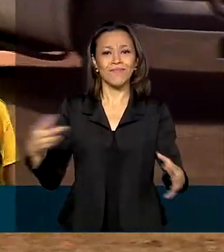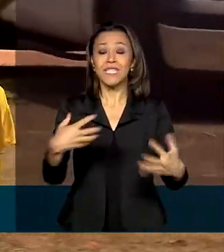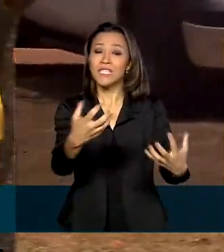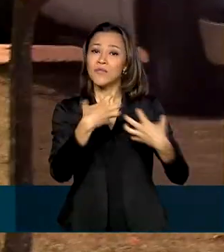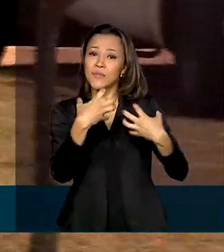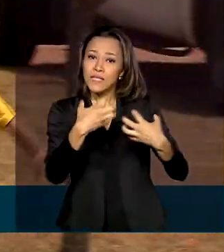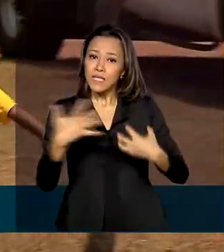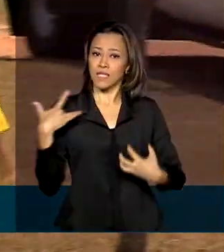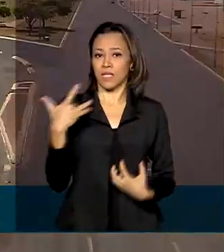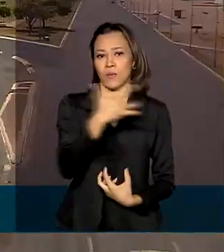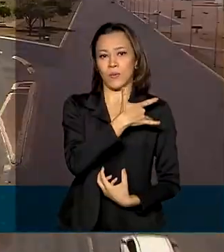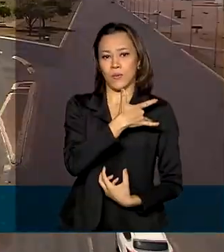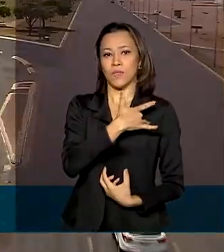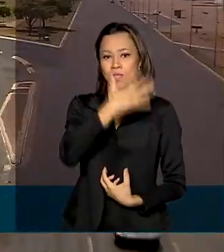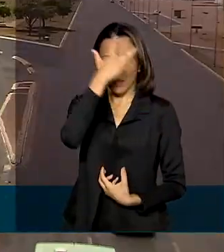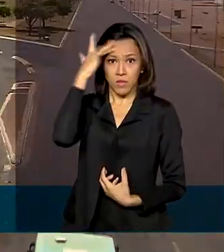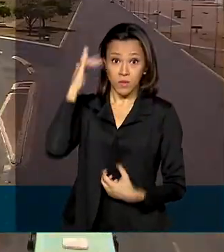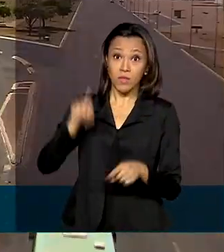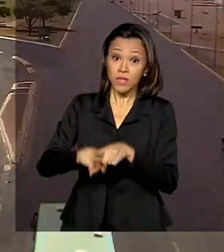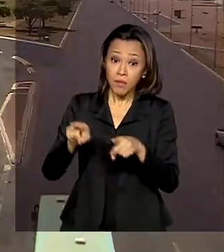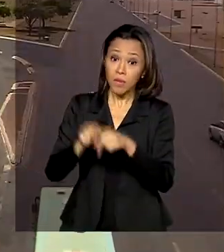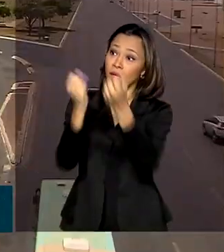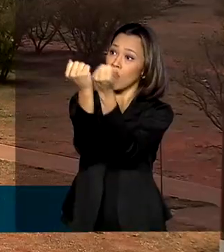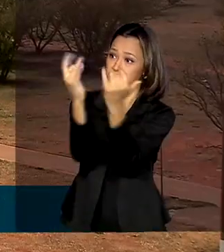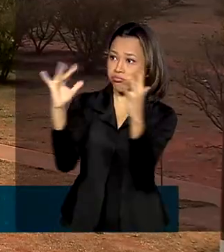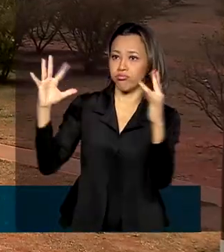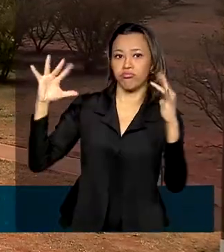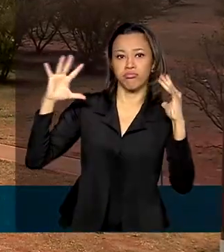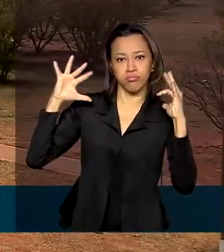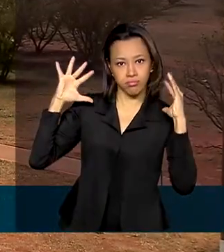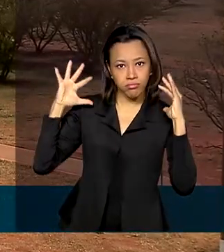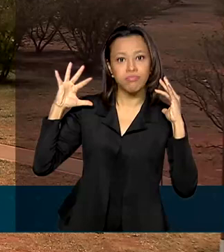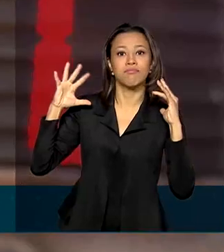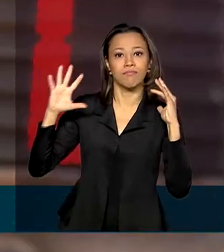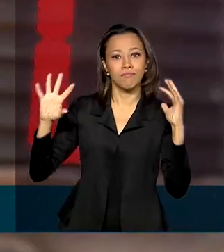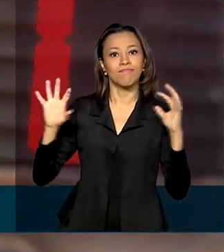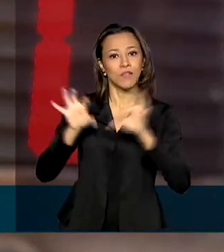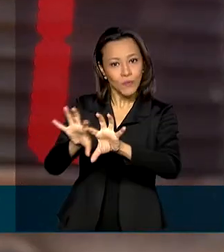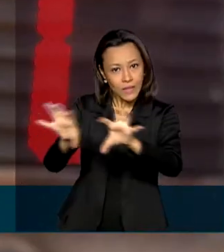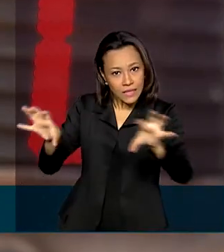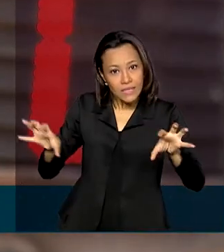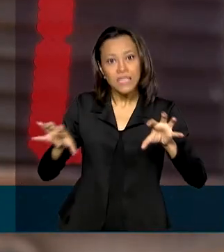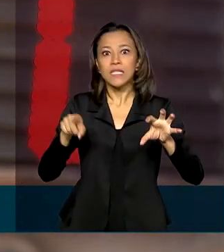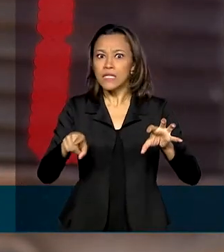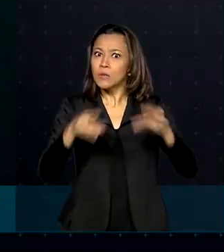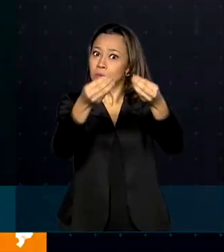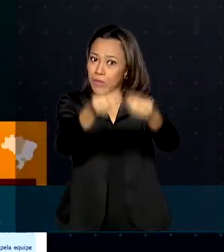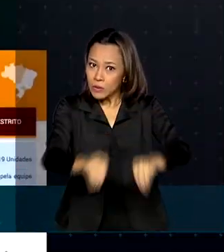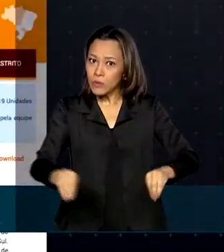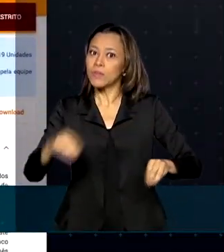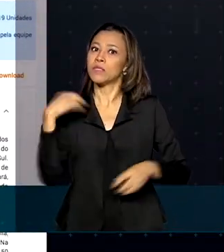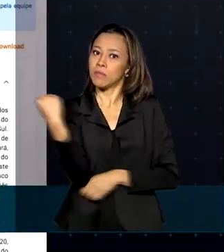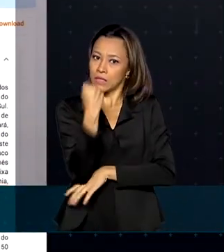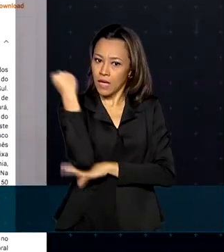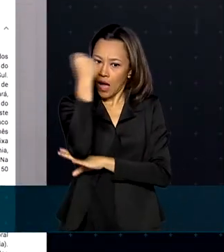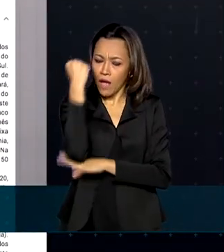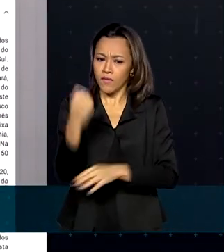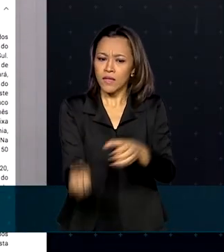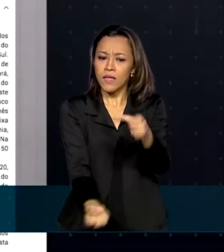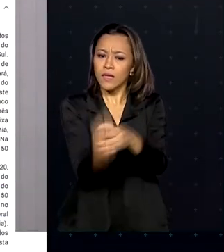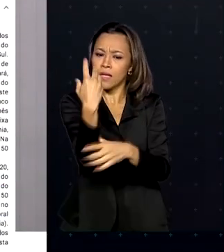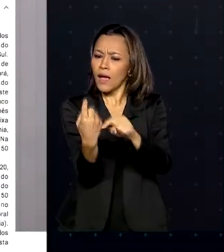pessoas, mas também o equilíbrio do meio ambiente. E os prejuízos podem ser graves. Criado em